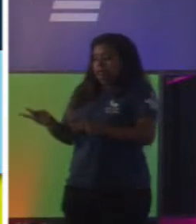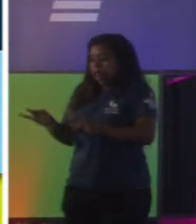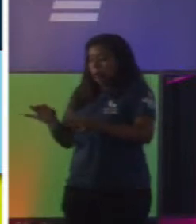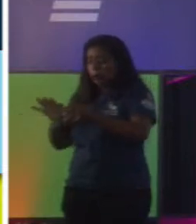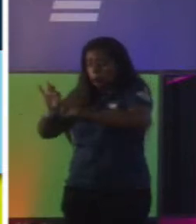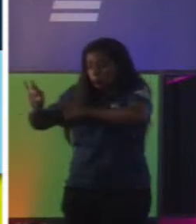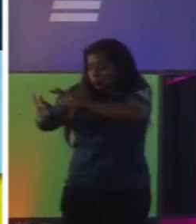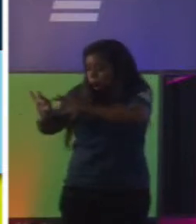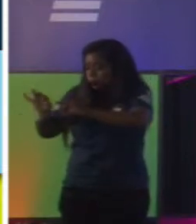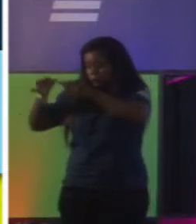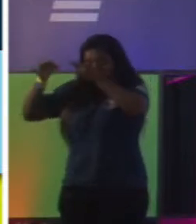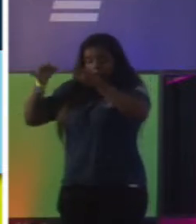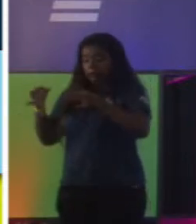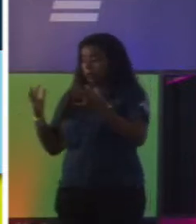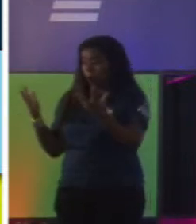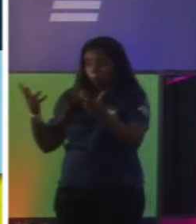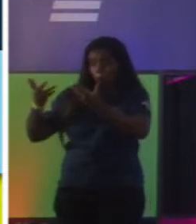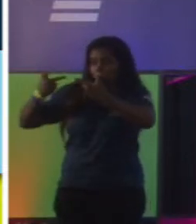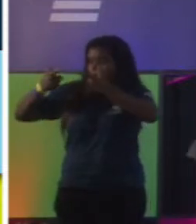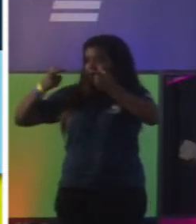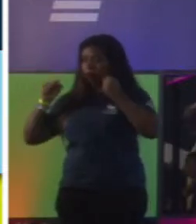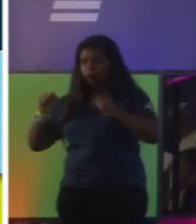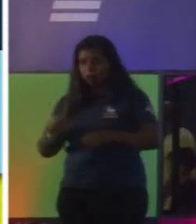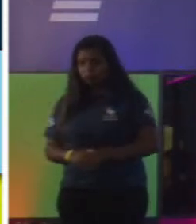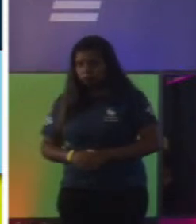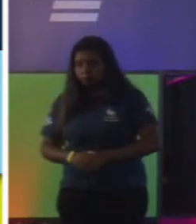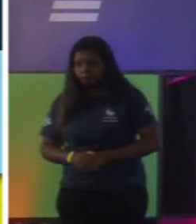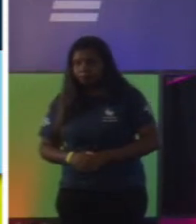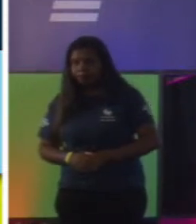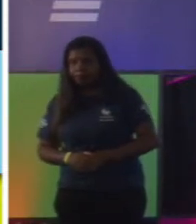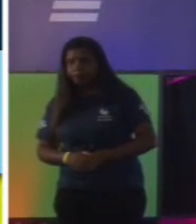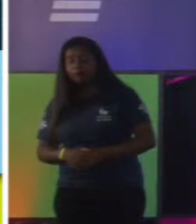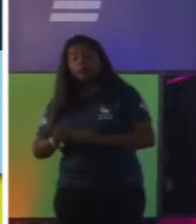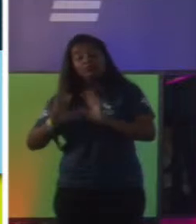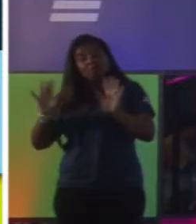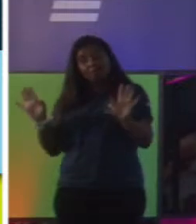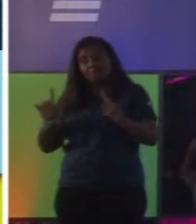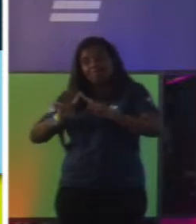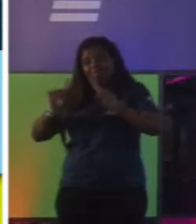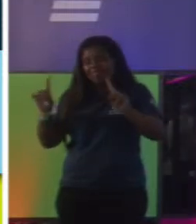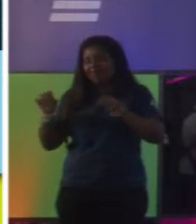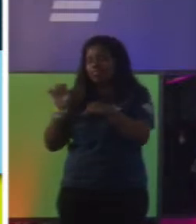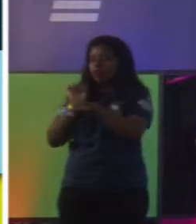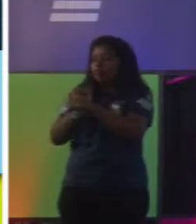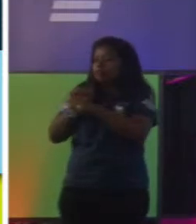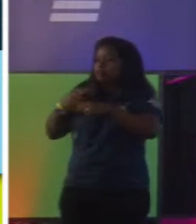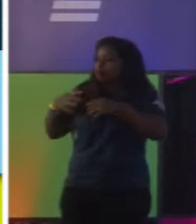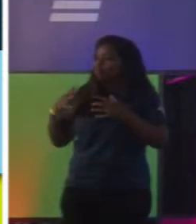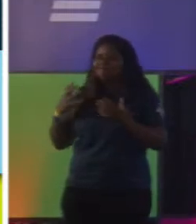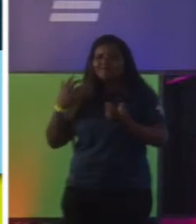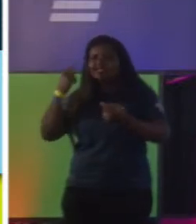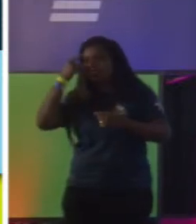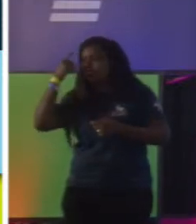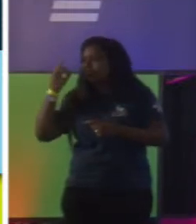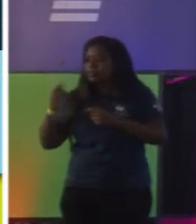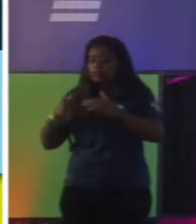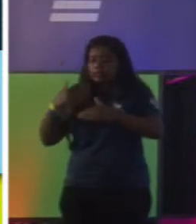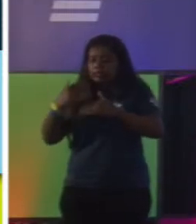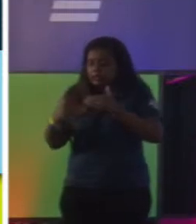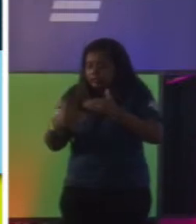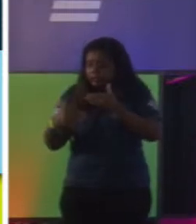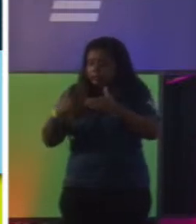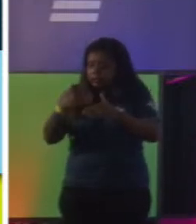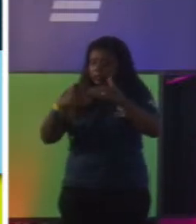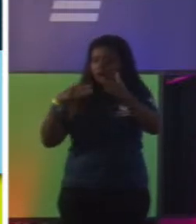negócio incrível, eu tenho que vender um negócio gigantesco, um negócio maravilhoso. Só que isso te trava. Isso não é um processo